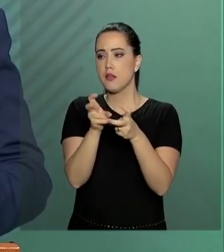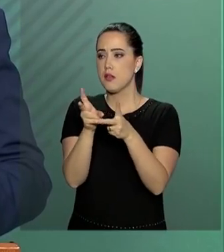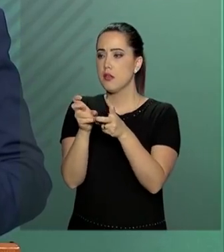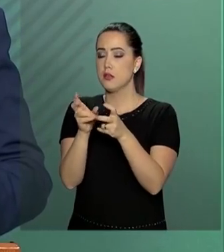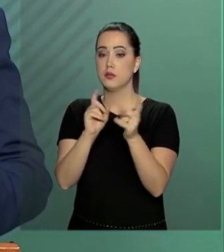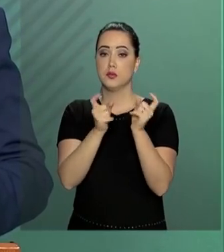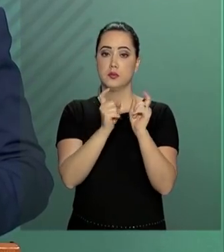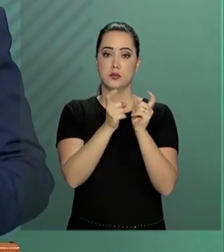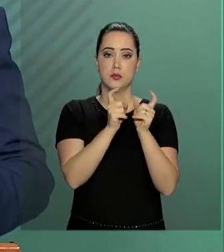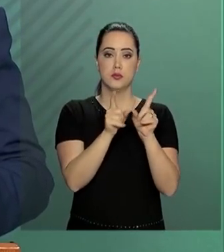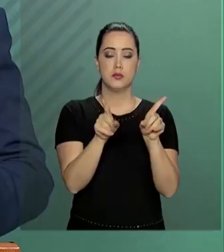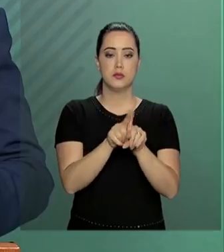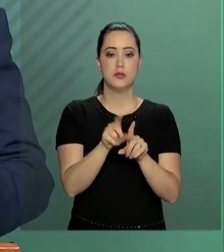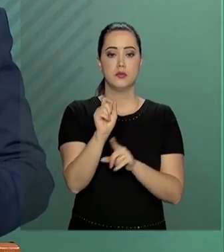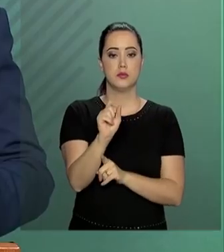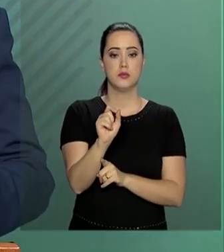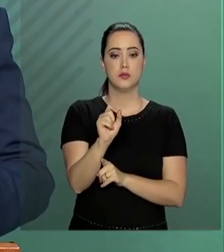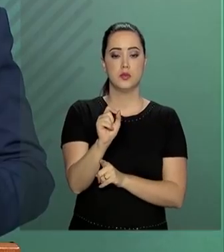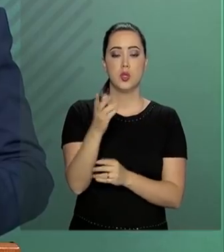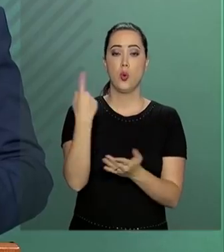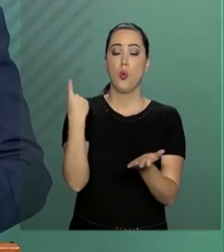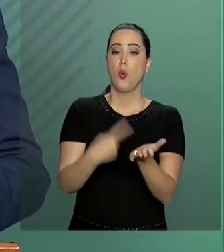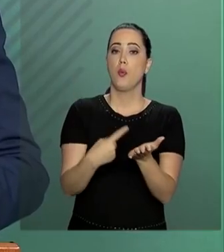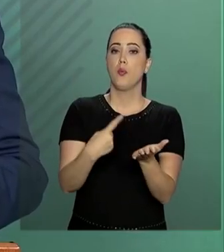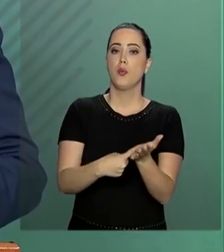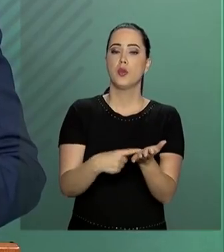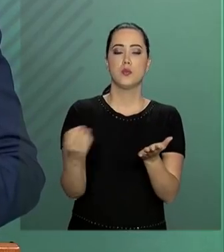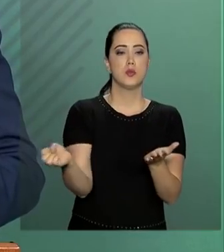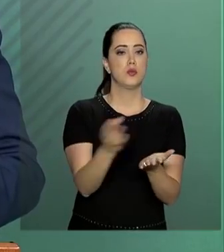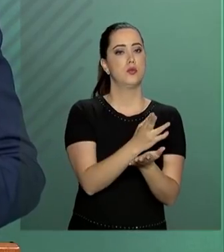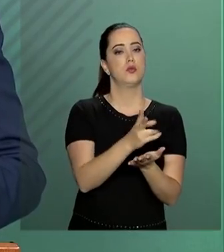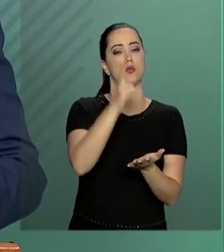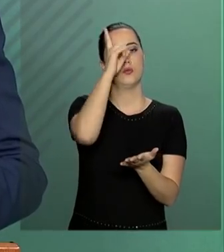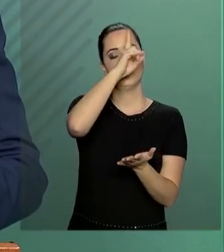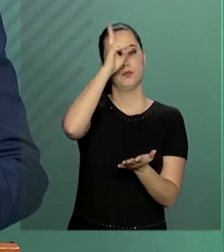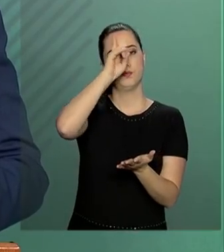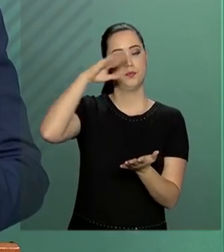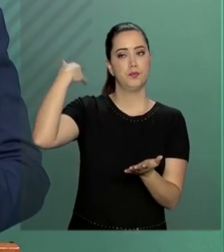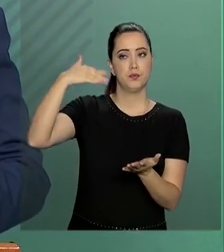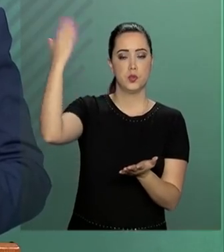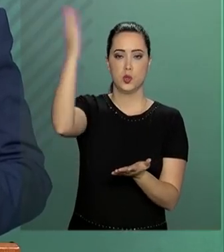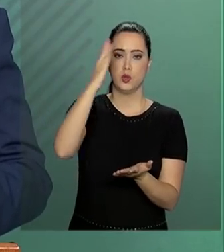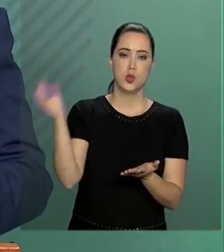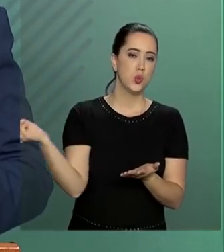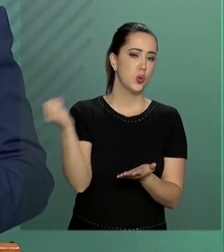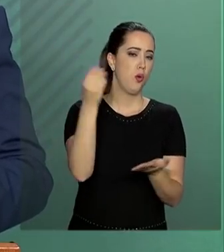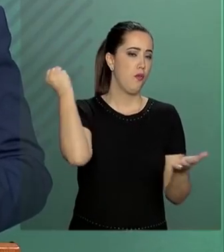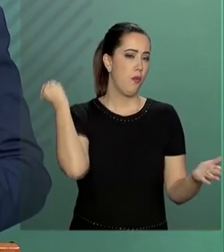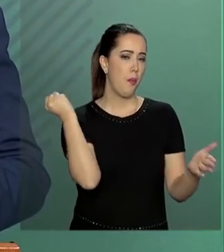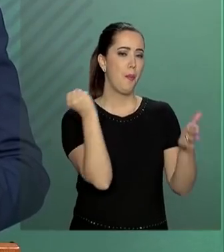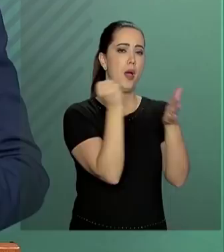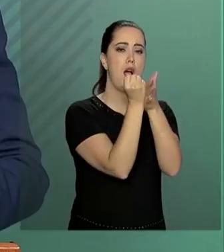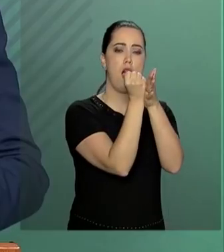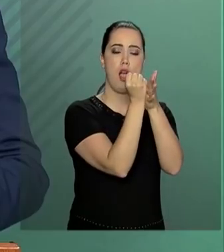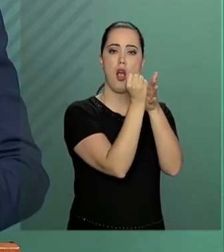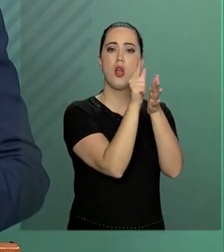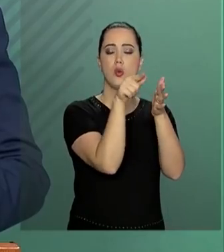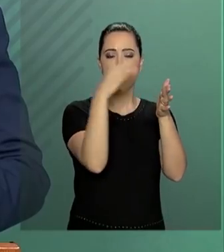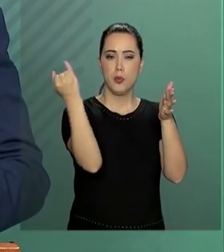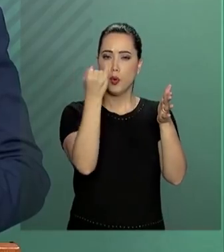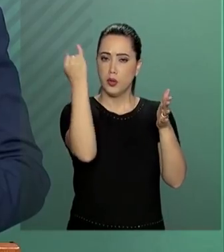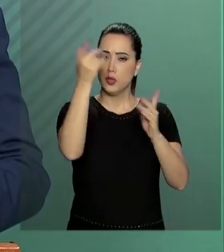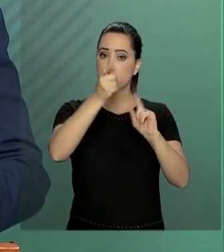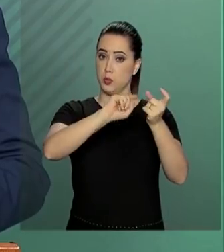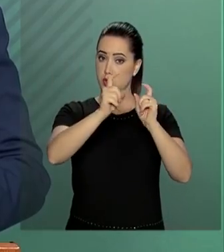gestão, que assumiu um compromisso inédito na história brasileira. Um novo marco na boa governança